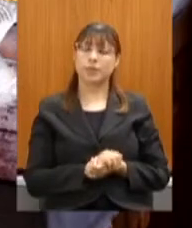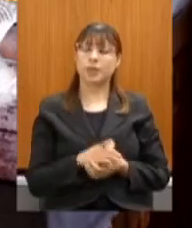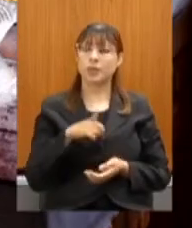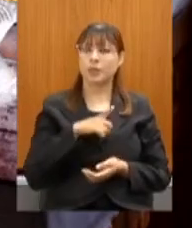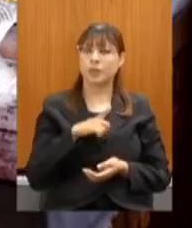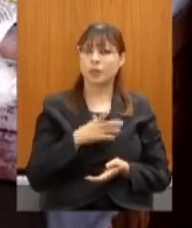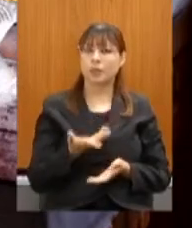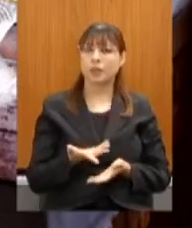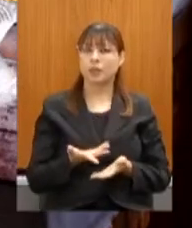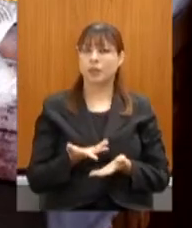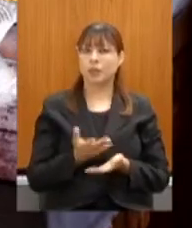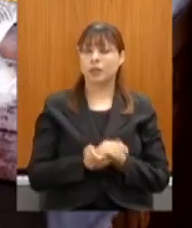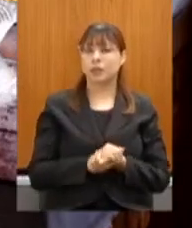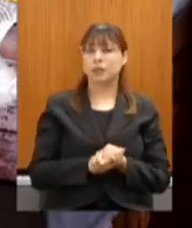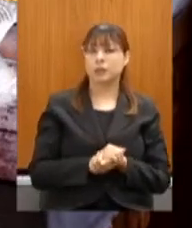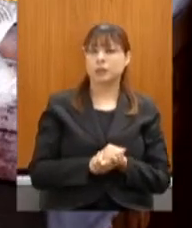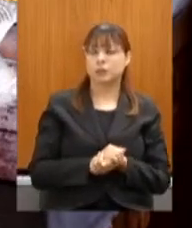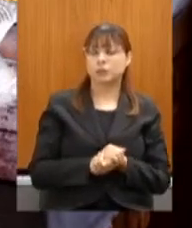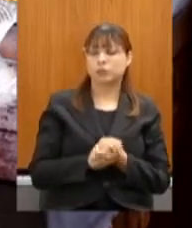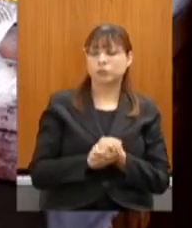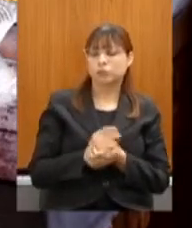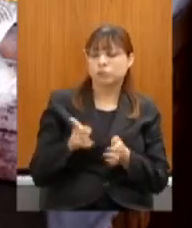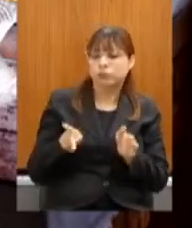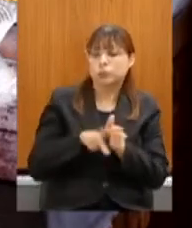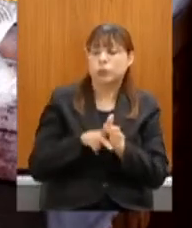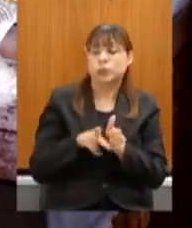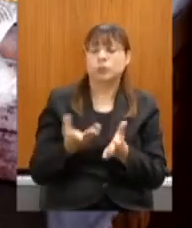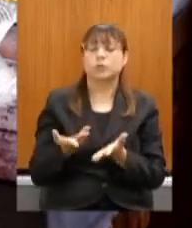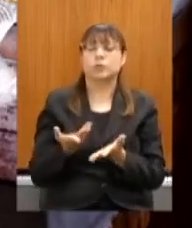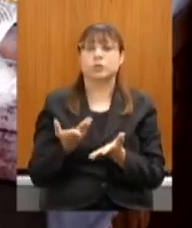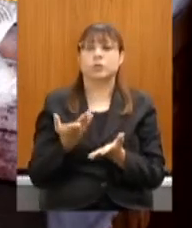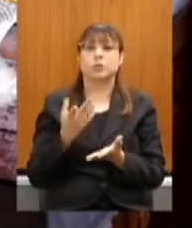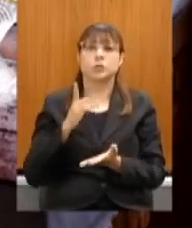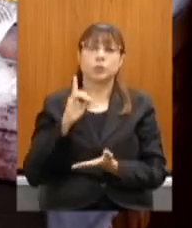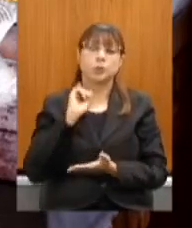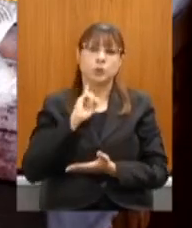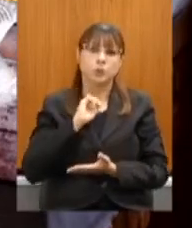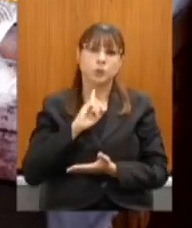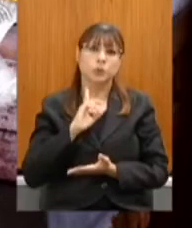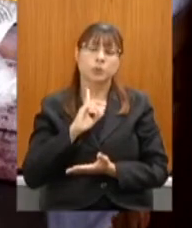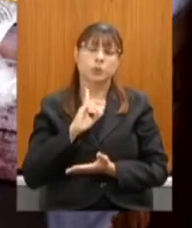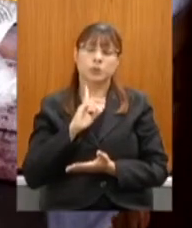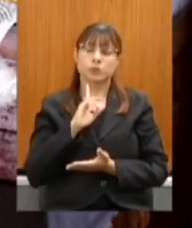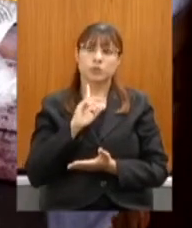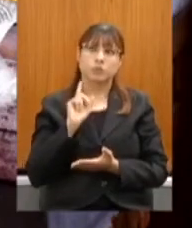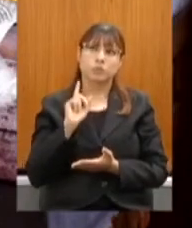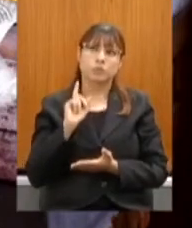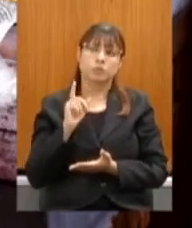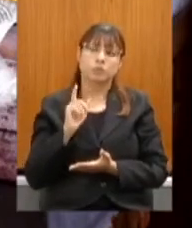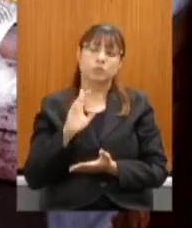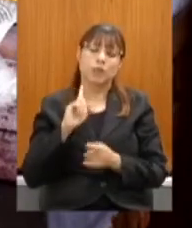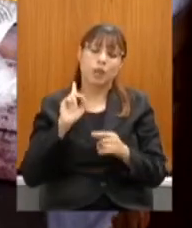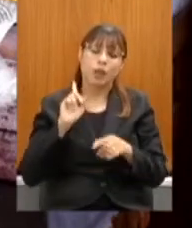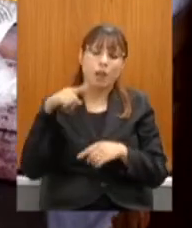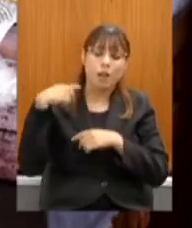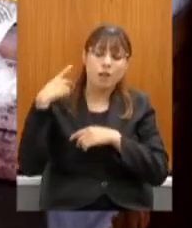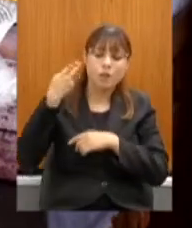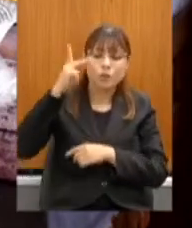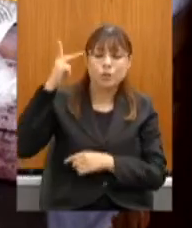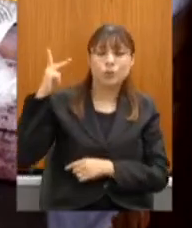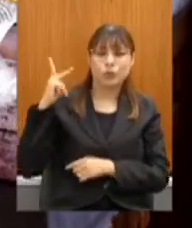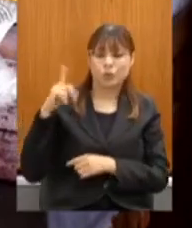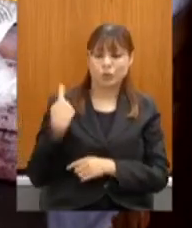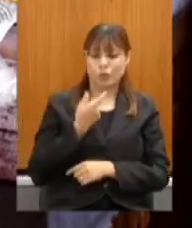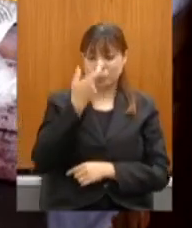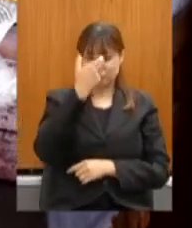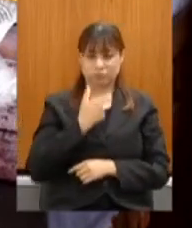ativo muito importante em Minas Gerais, que é a história da nossa própria formação enquanto pessoa. Nós